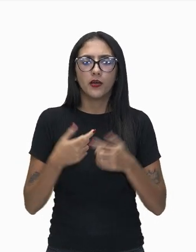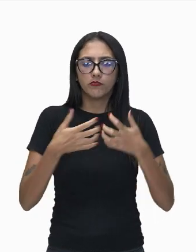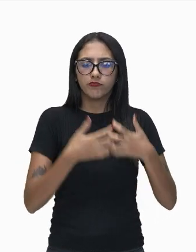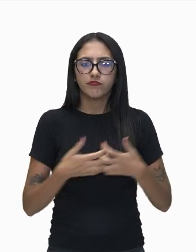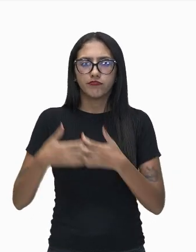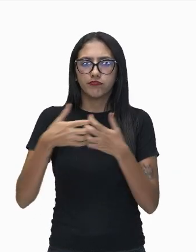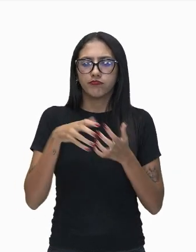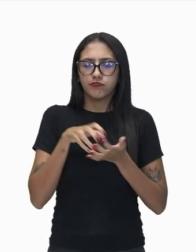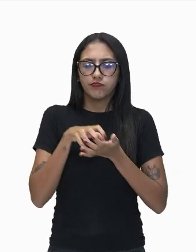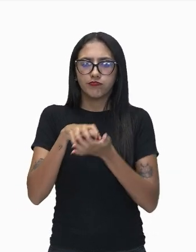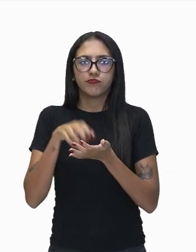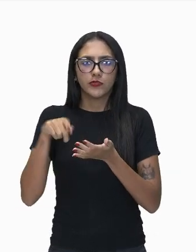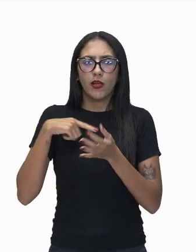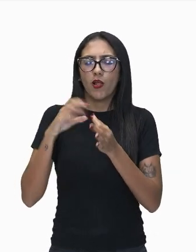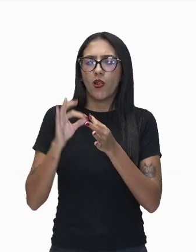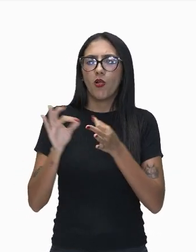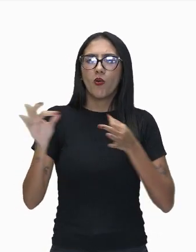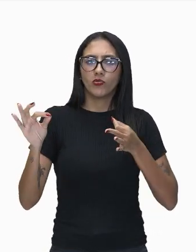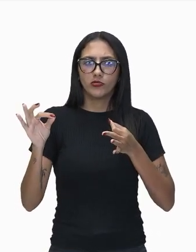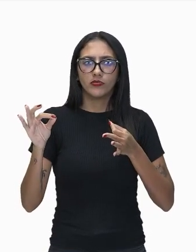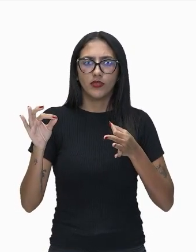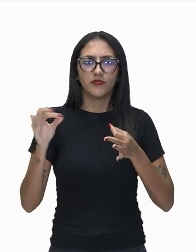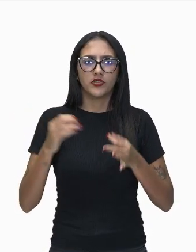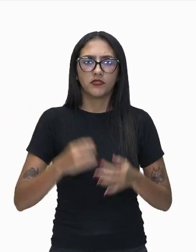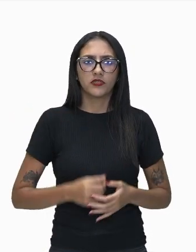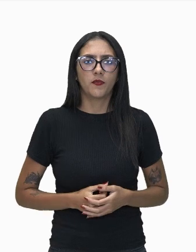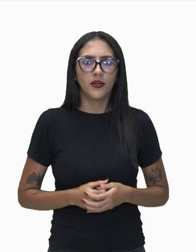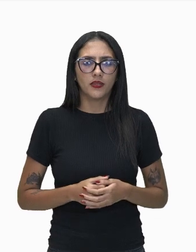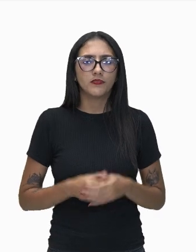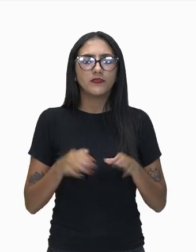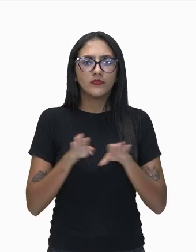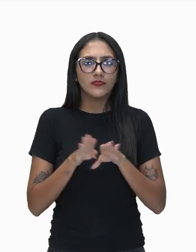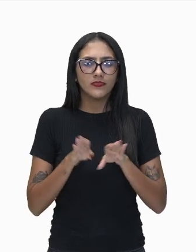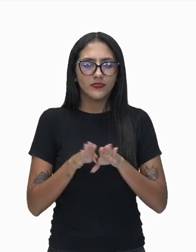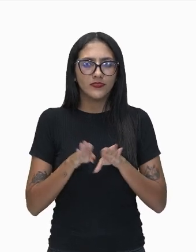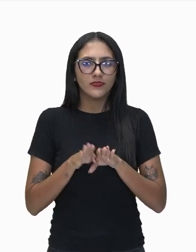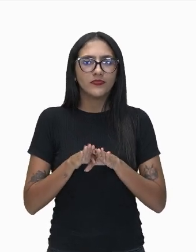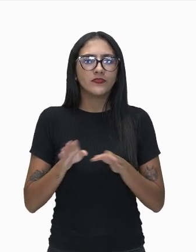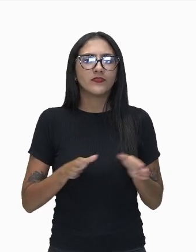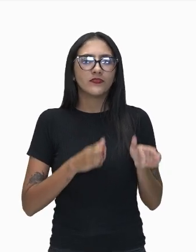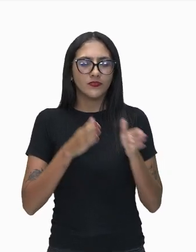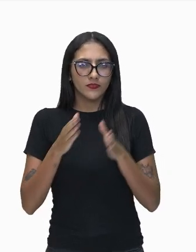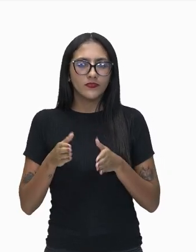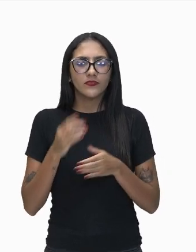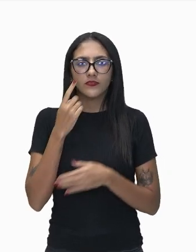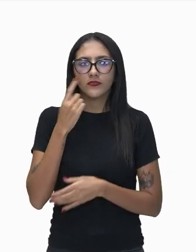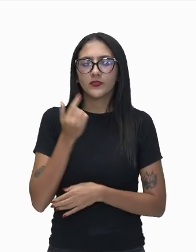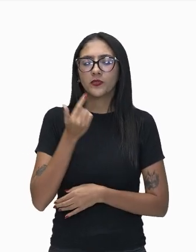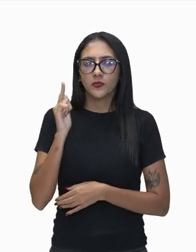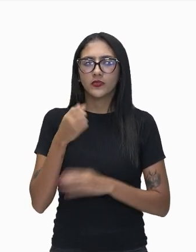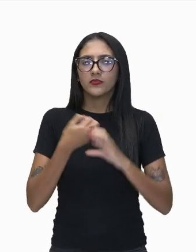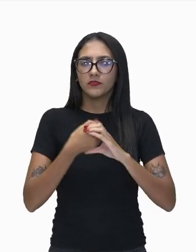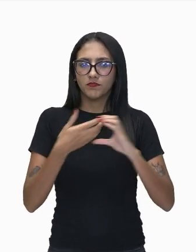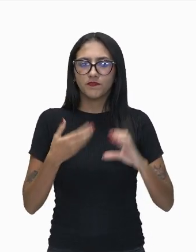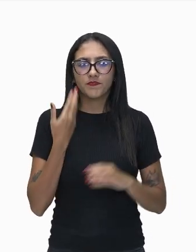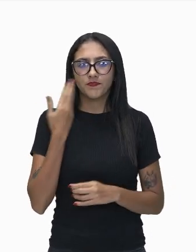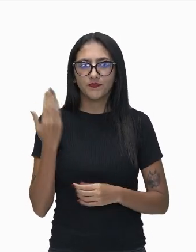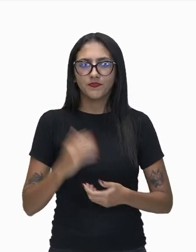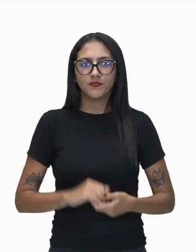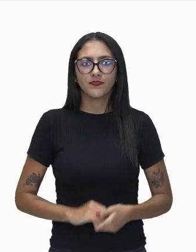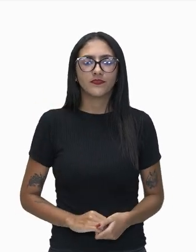exemplo. Vamos adiante. Existe também uma preocupação de uma indústria, quando vai se instalar,